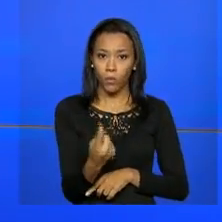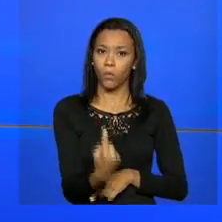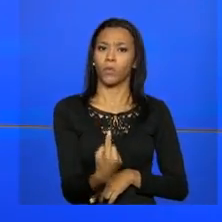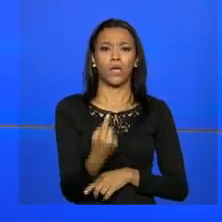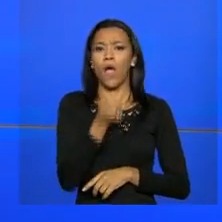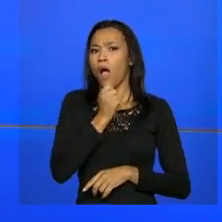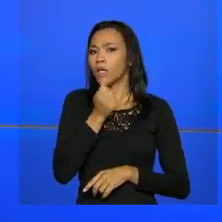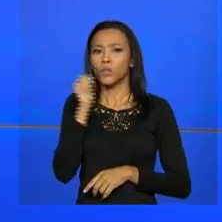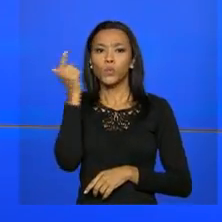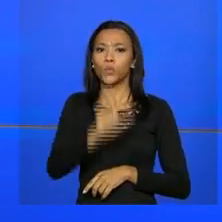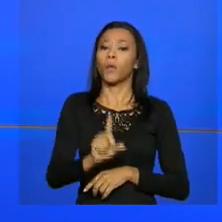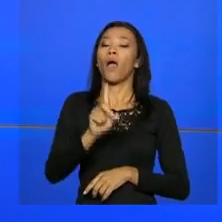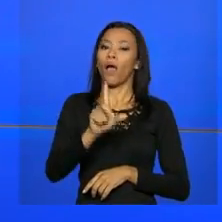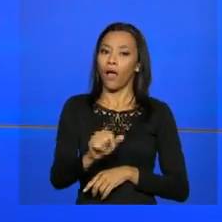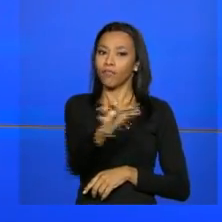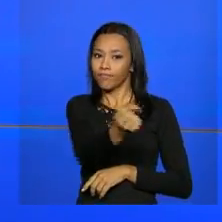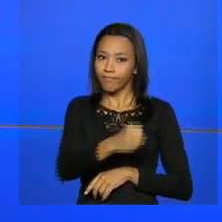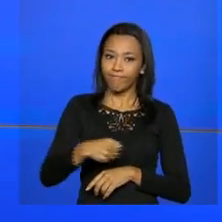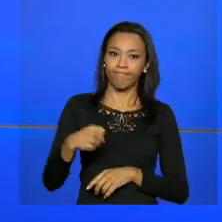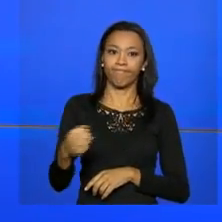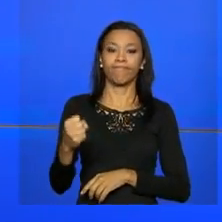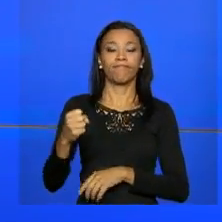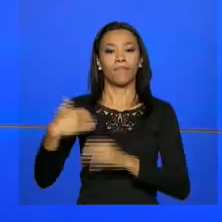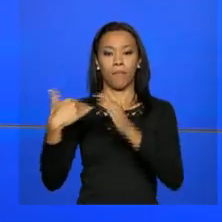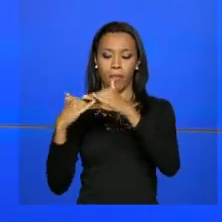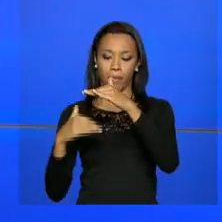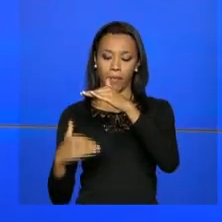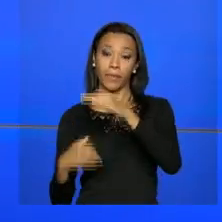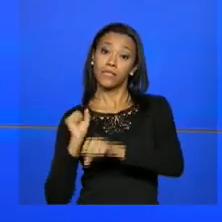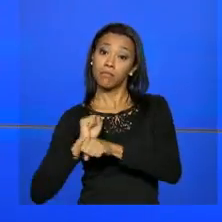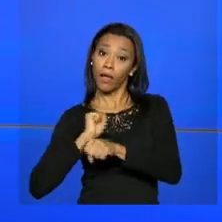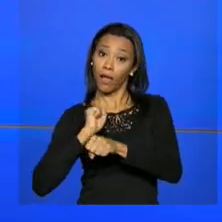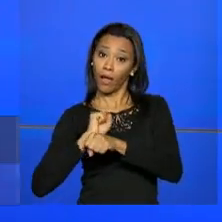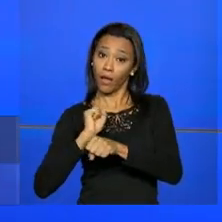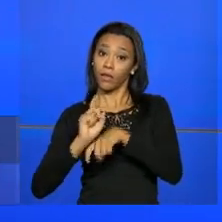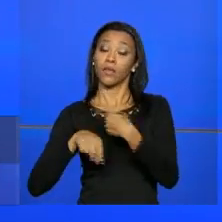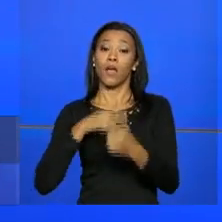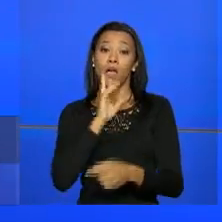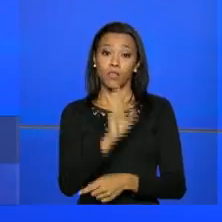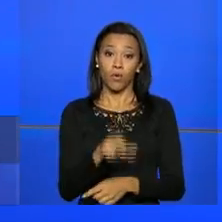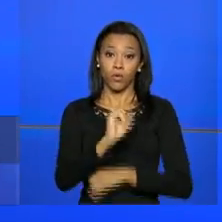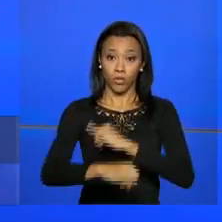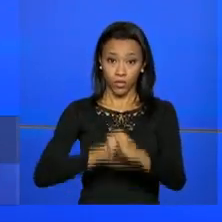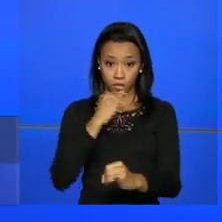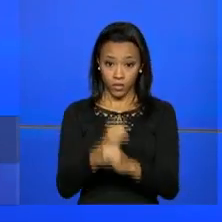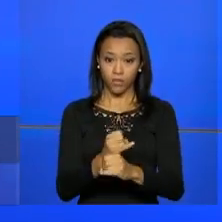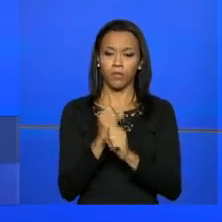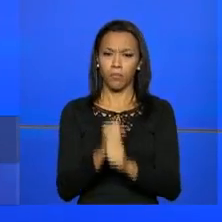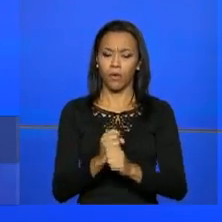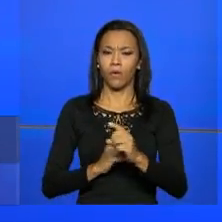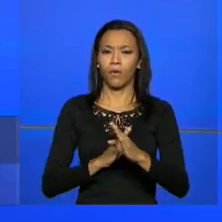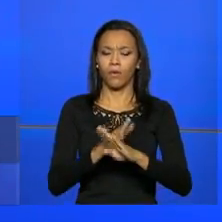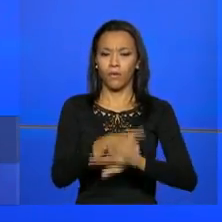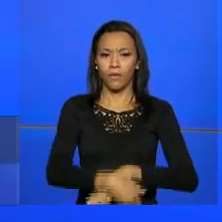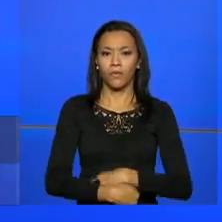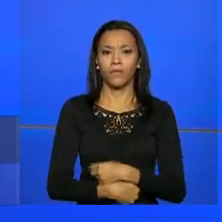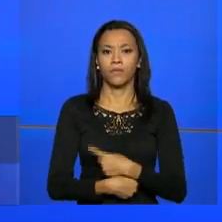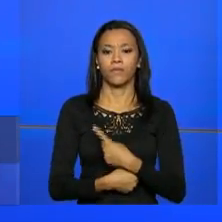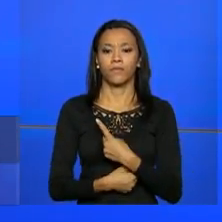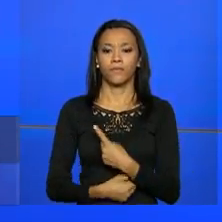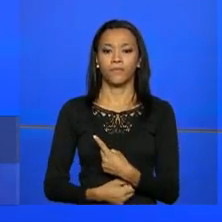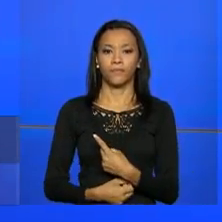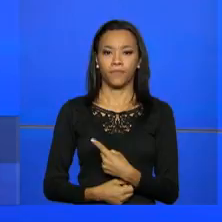classificou é automaticamente incluído na lista de espera. O resultado está no site fiesselecaosemcedilha